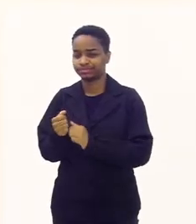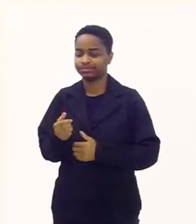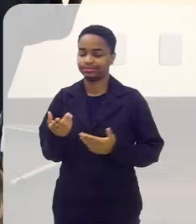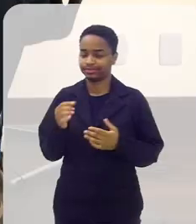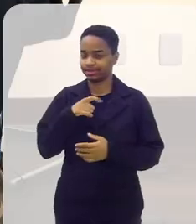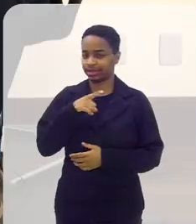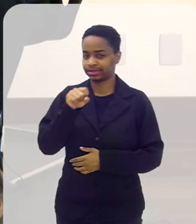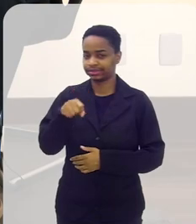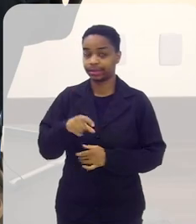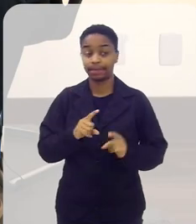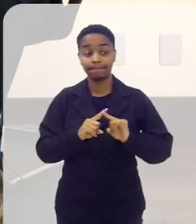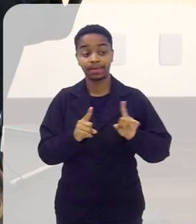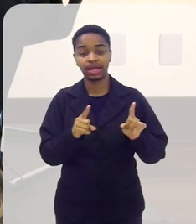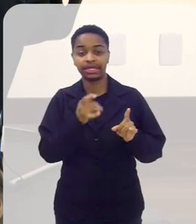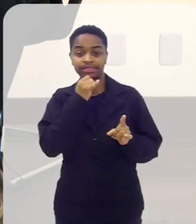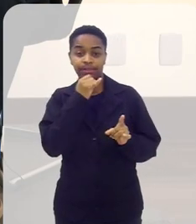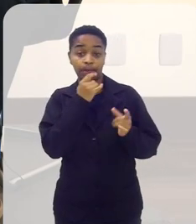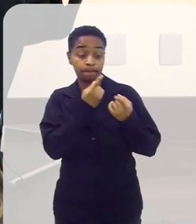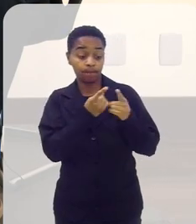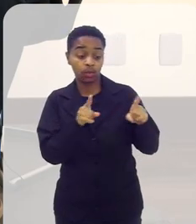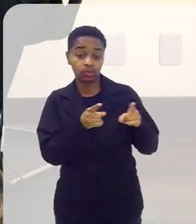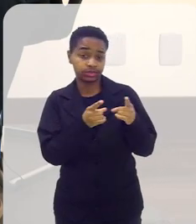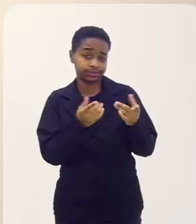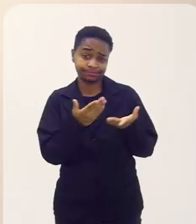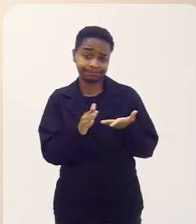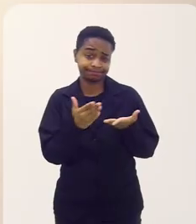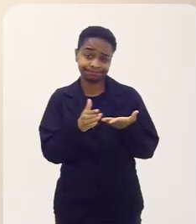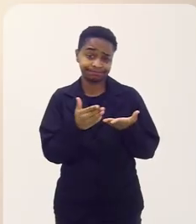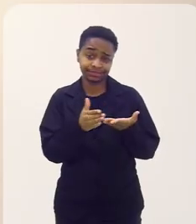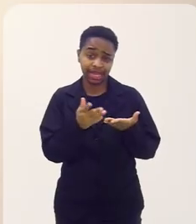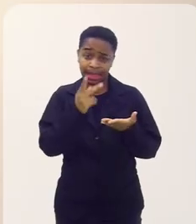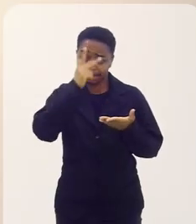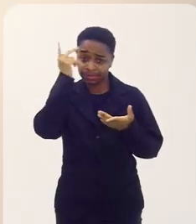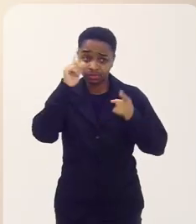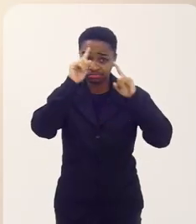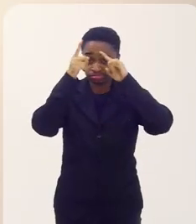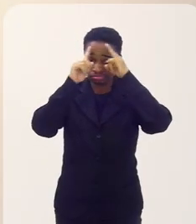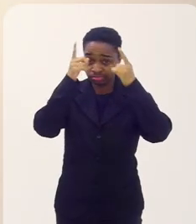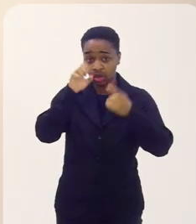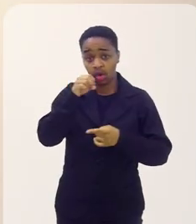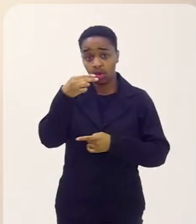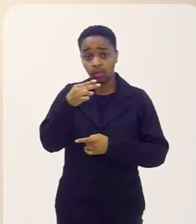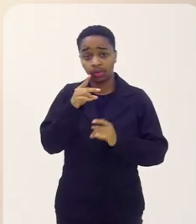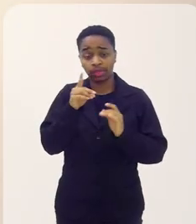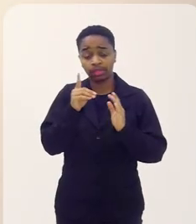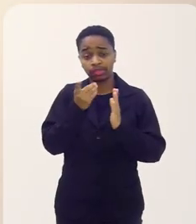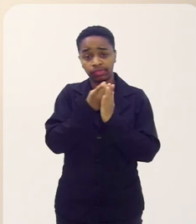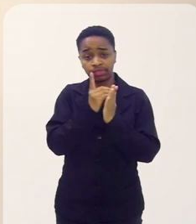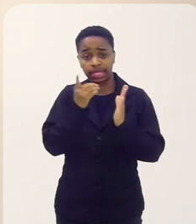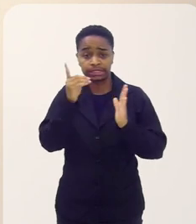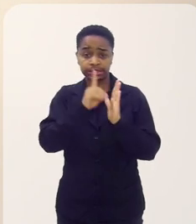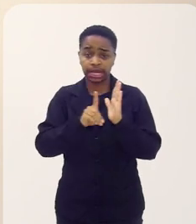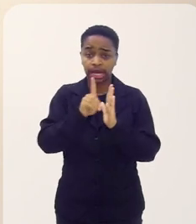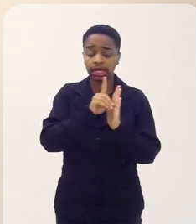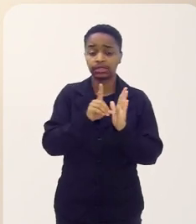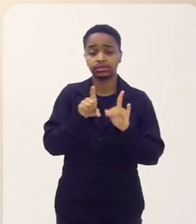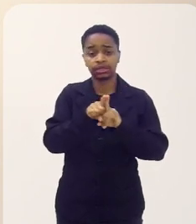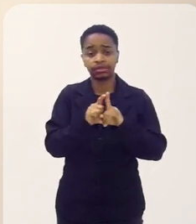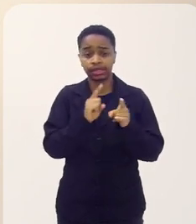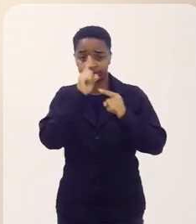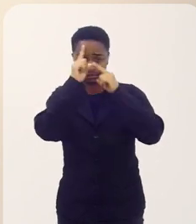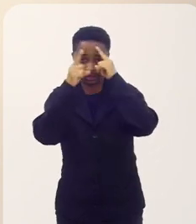negar que está não vamos agora a parte de música nada a ver é um cara criativo a parte de design uma parte